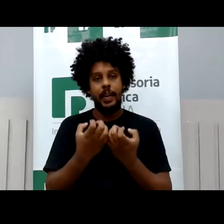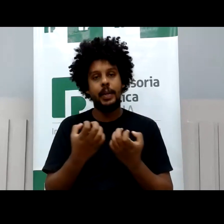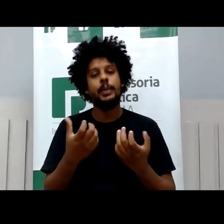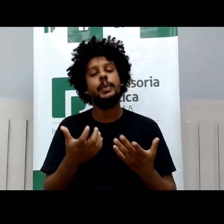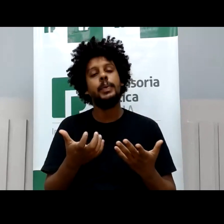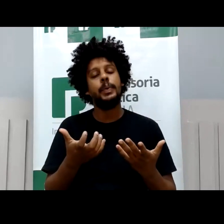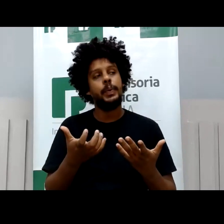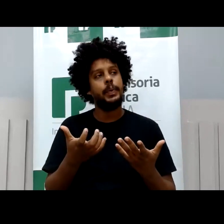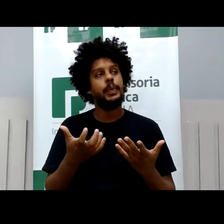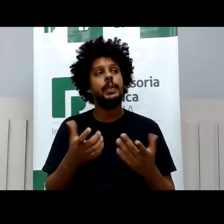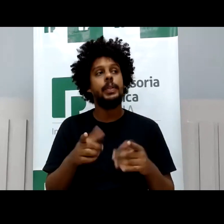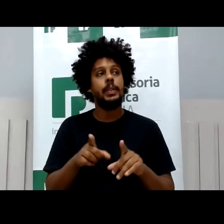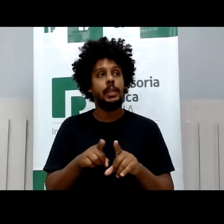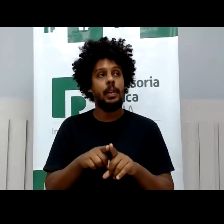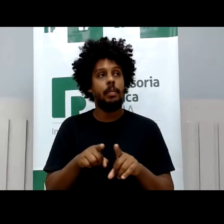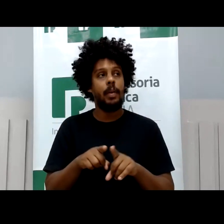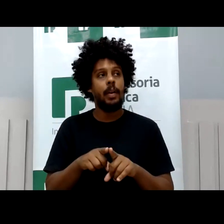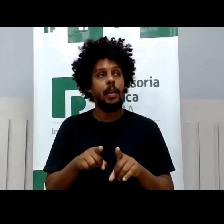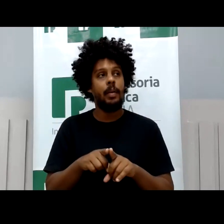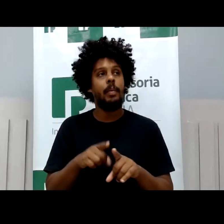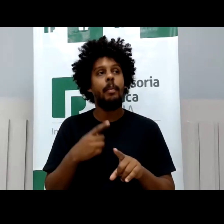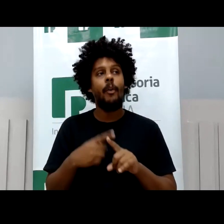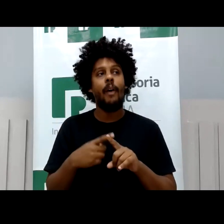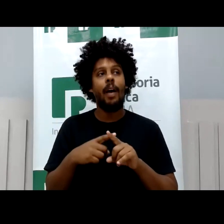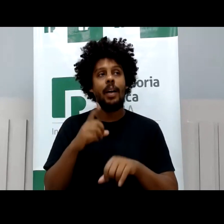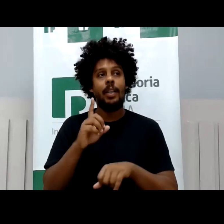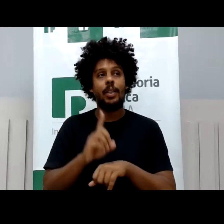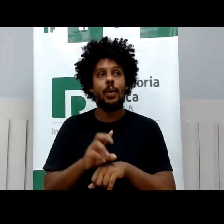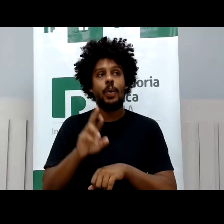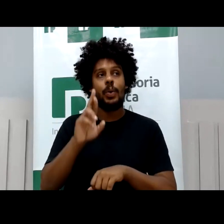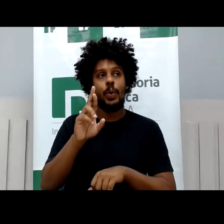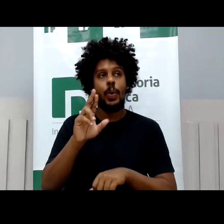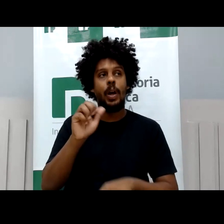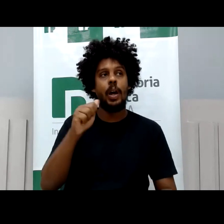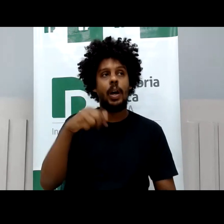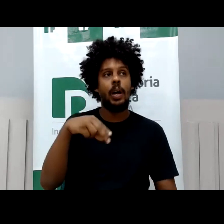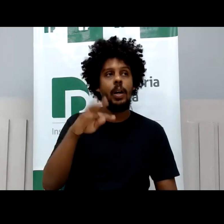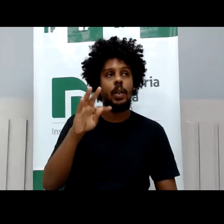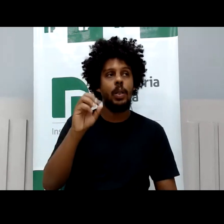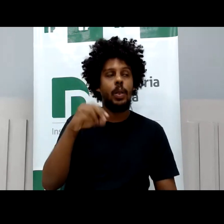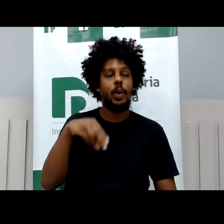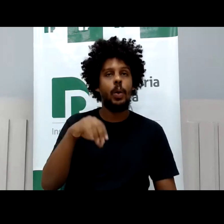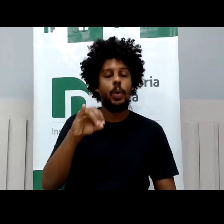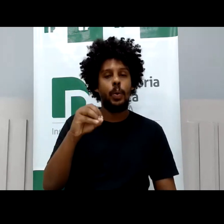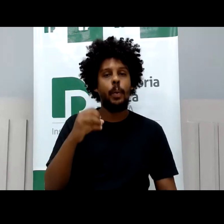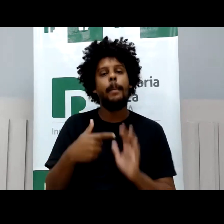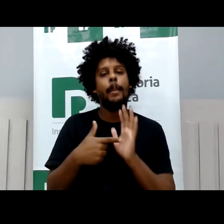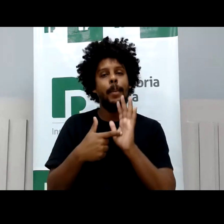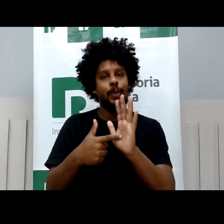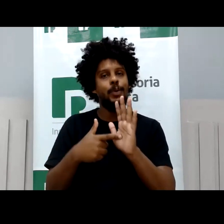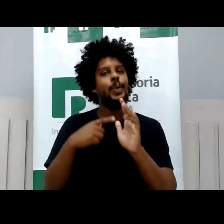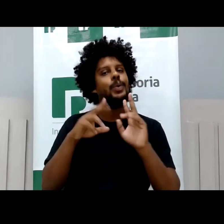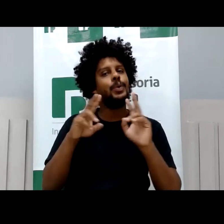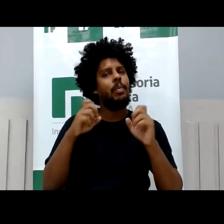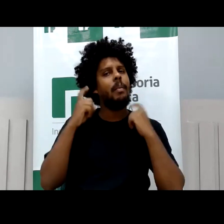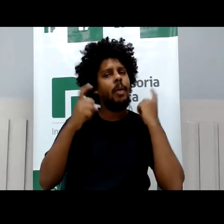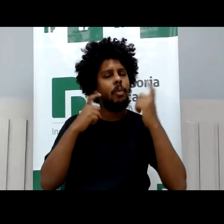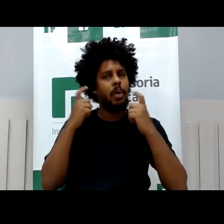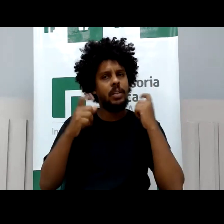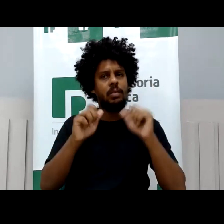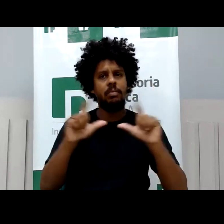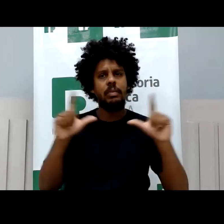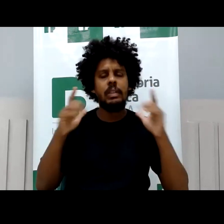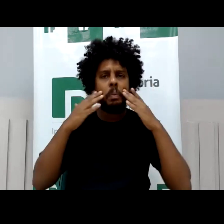e justamente que porque doutor Antônio trouxe essa preocupação da exposição comercial